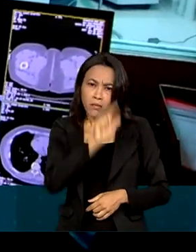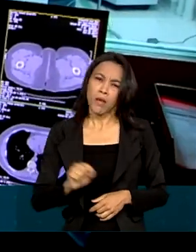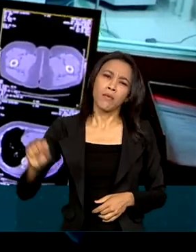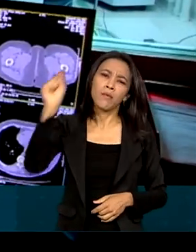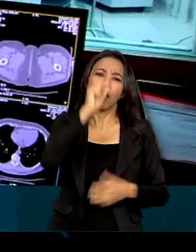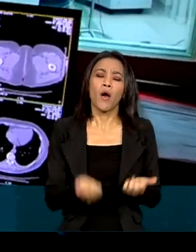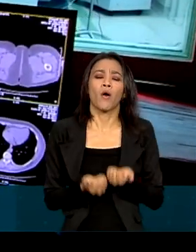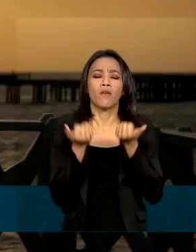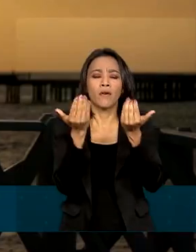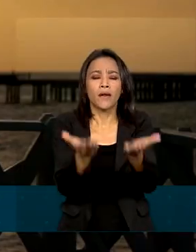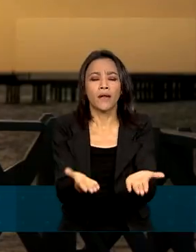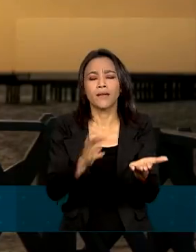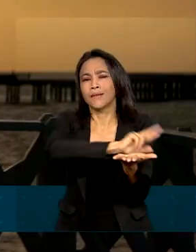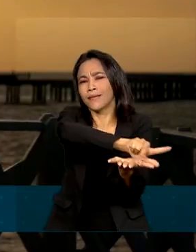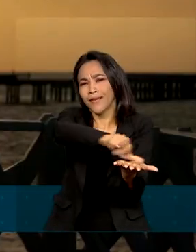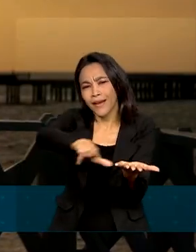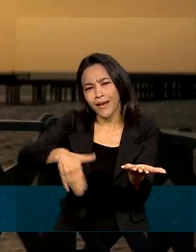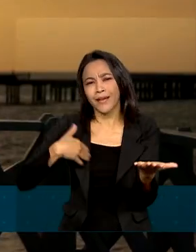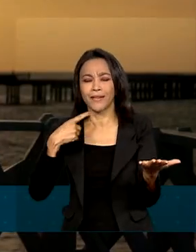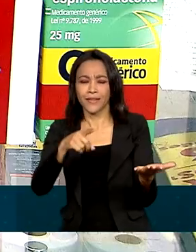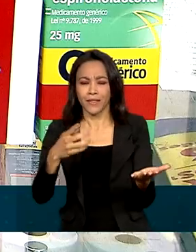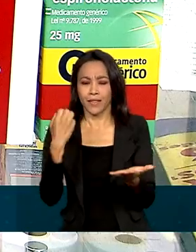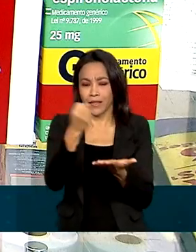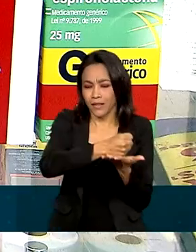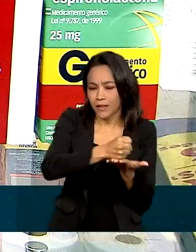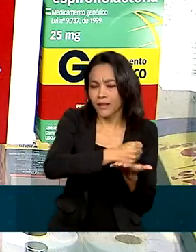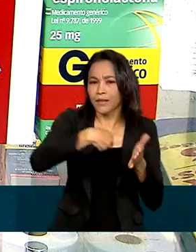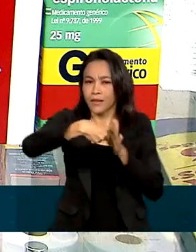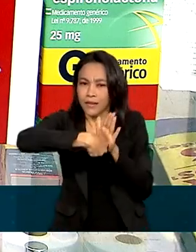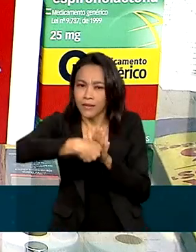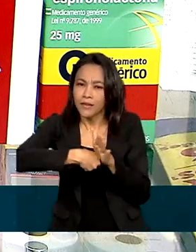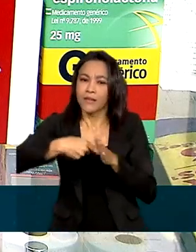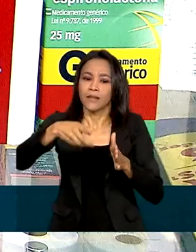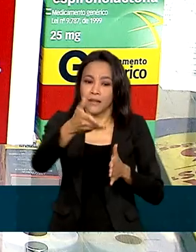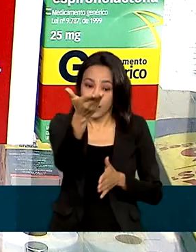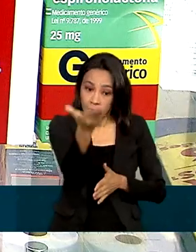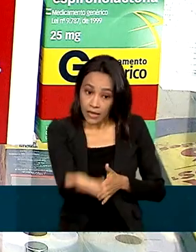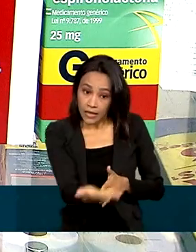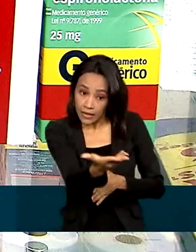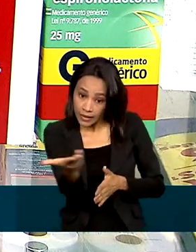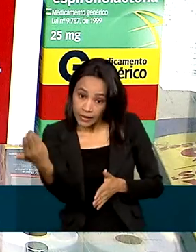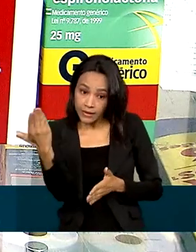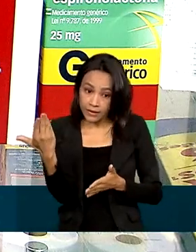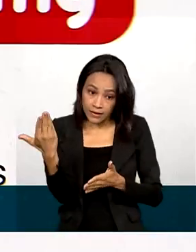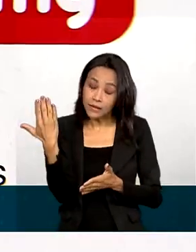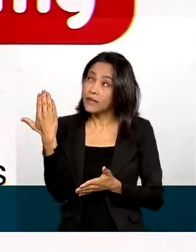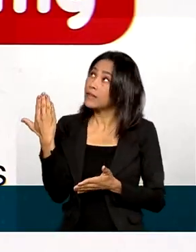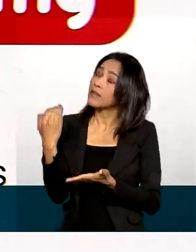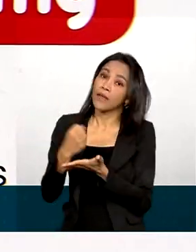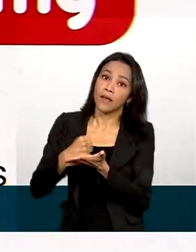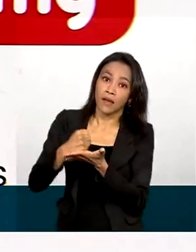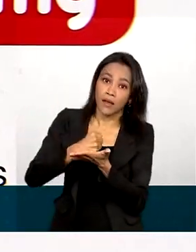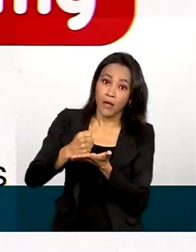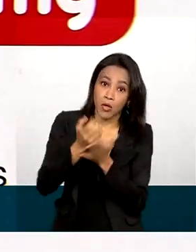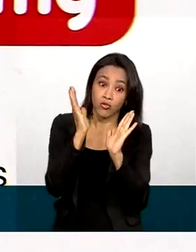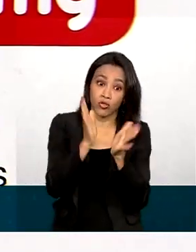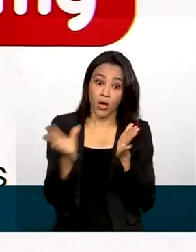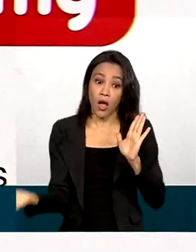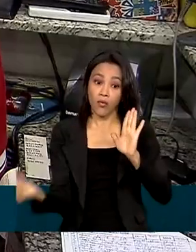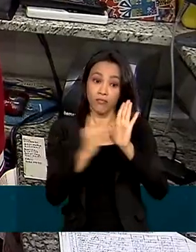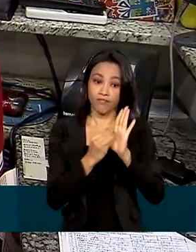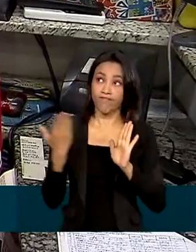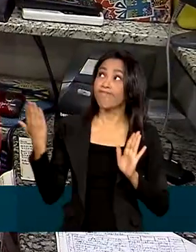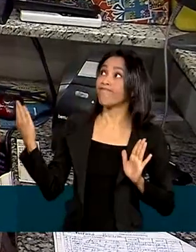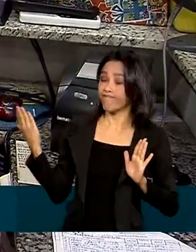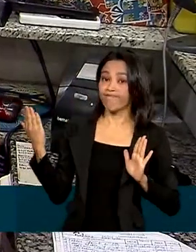exames, medicações e academia de saúde. O DAPA-Gliflozina, remédio de última geração, já foi incorporado ao